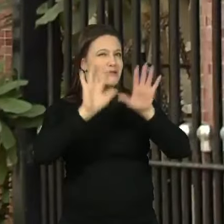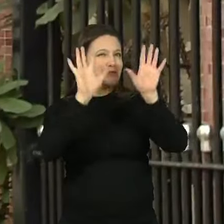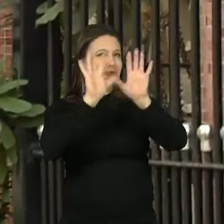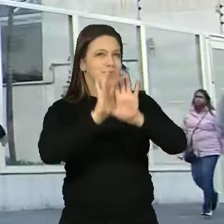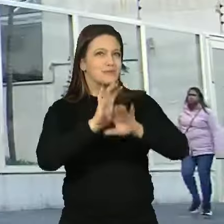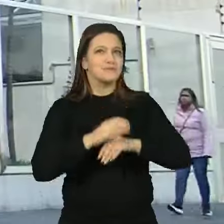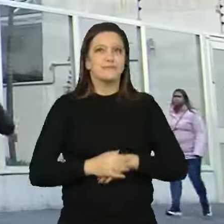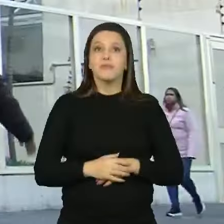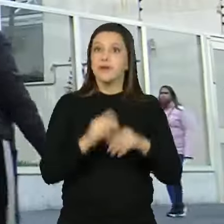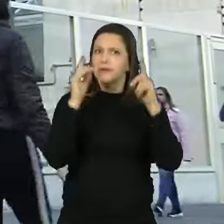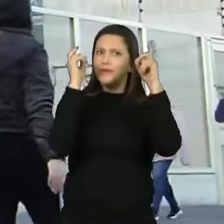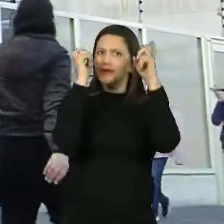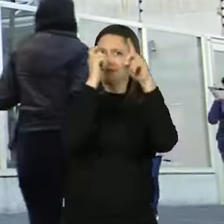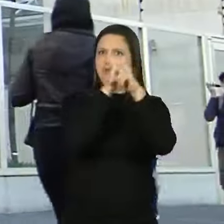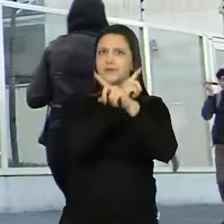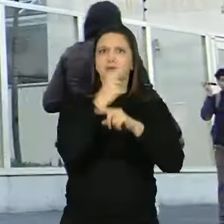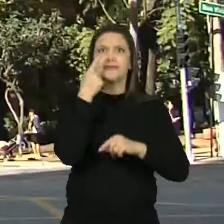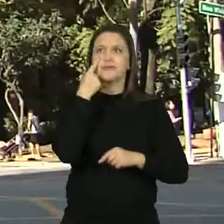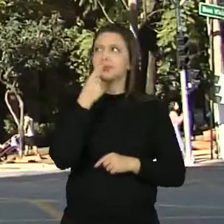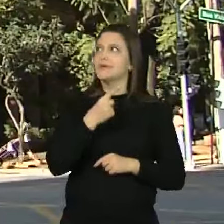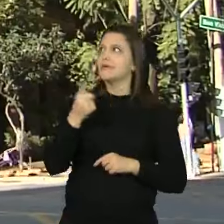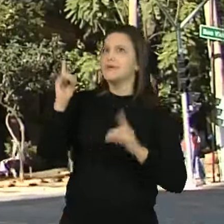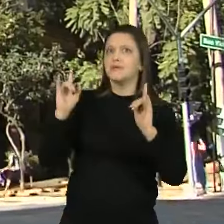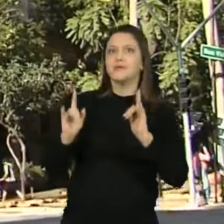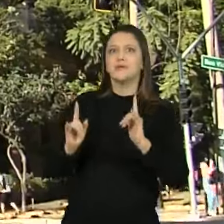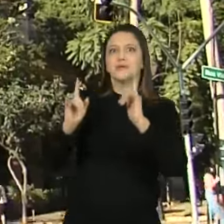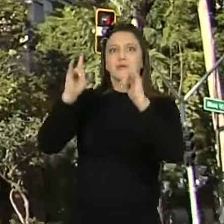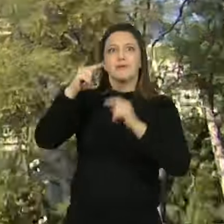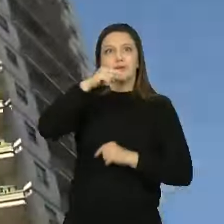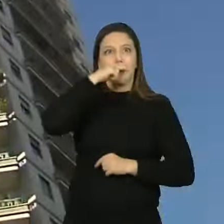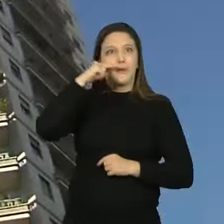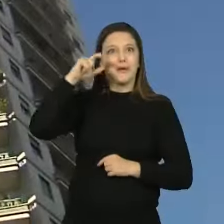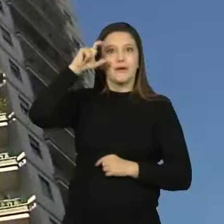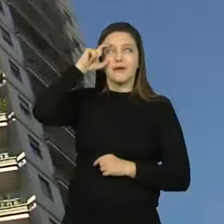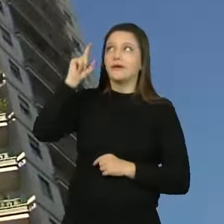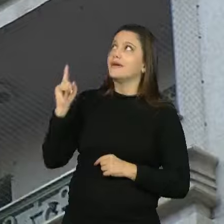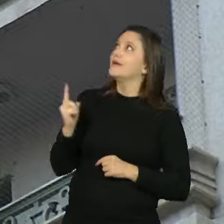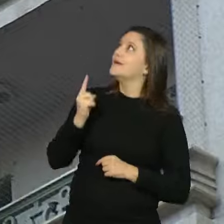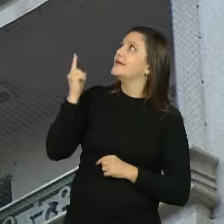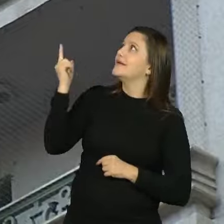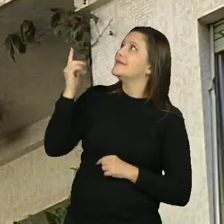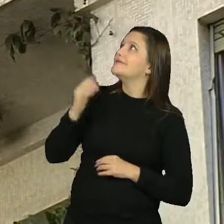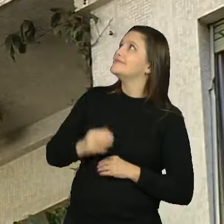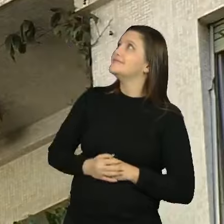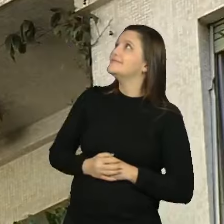É difícil passar ao lado de um prédio de Tacho Jurado e não olhar para cima.